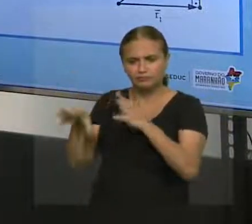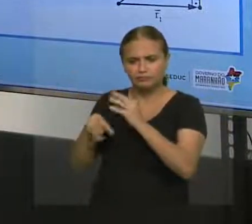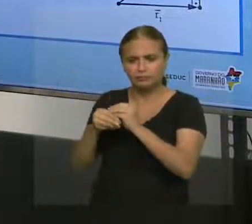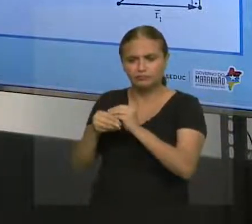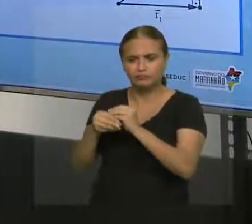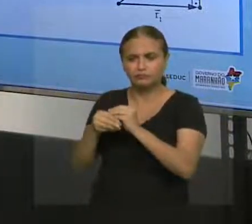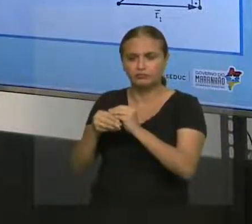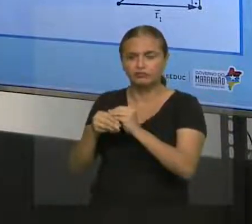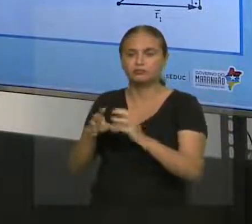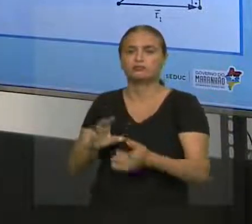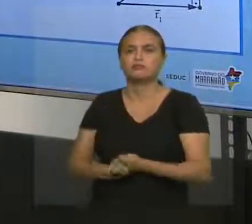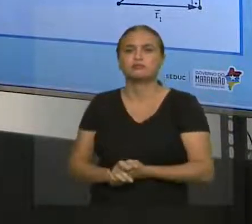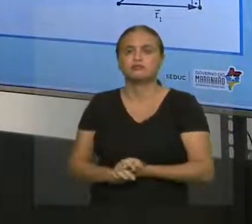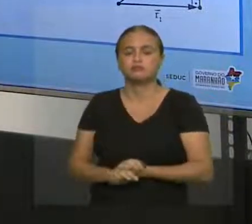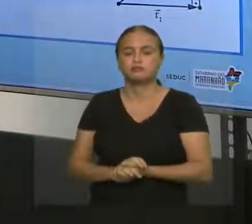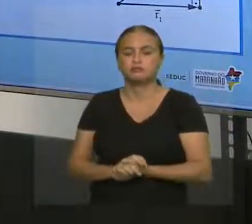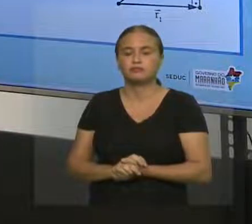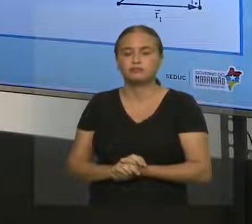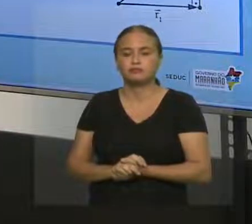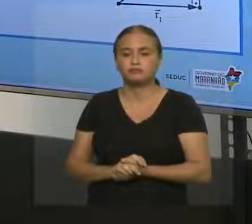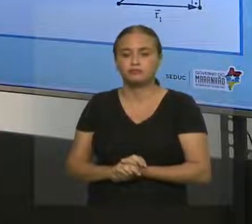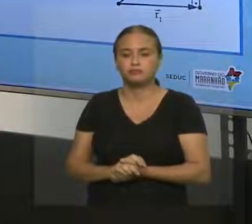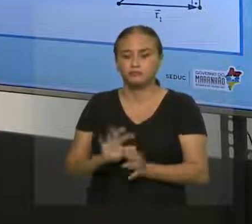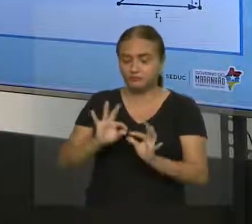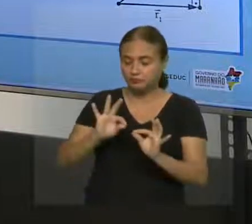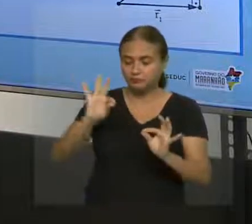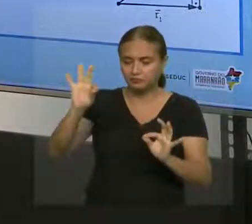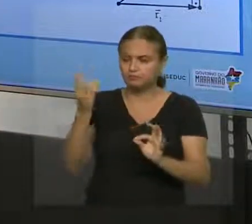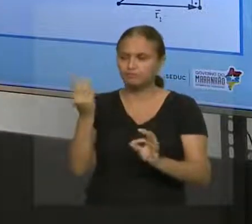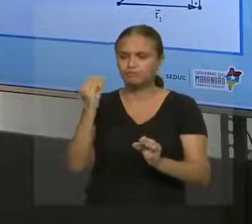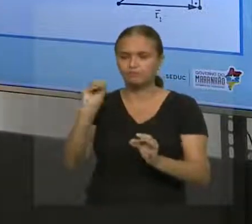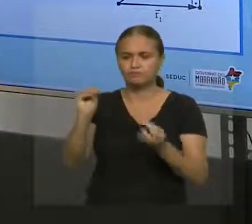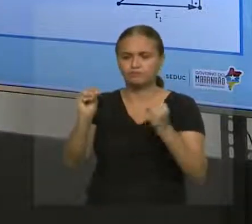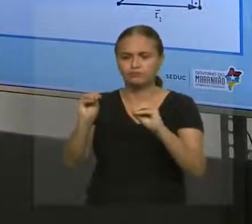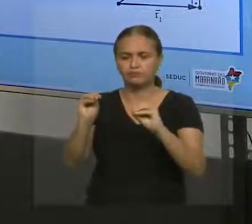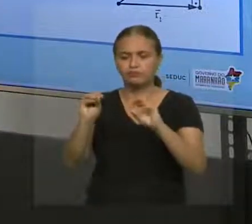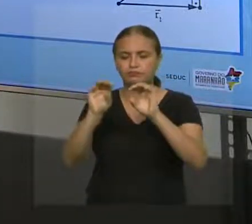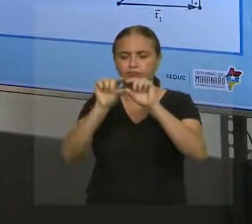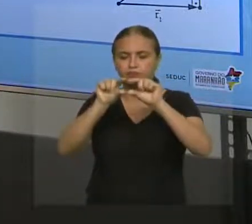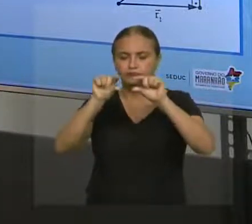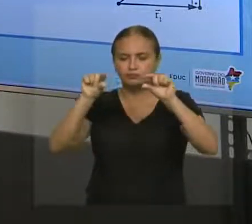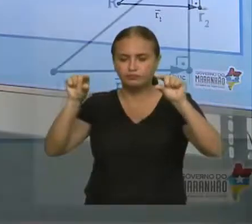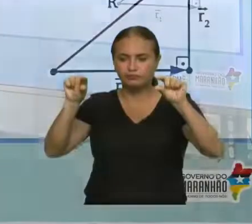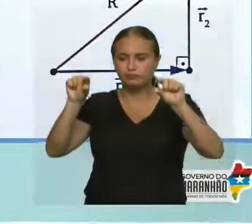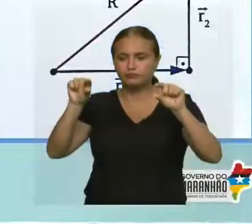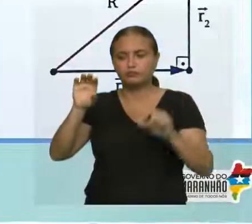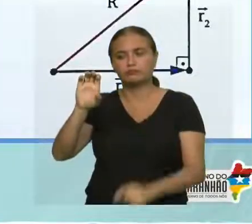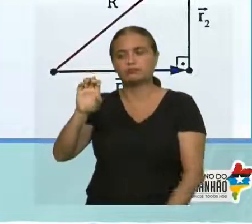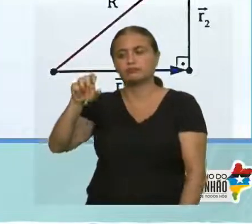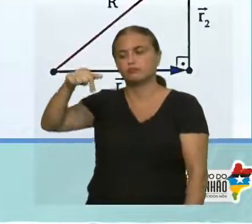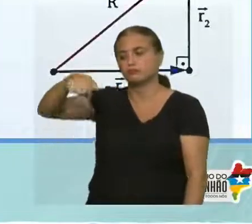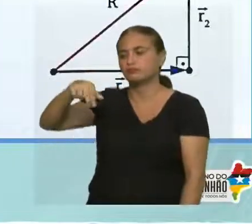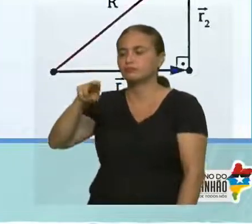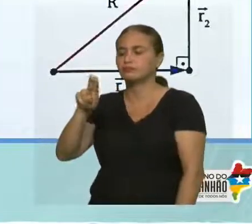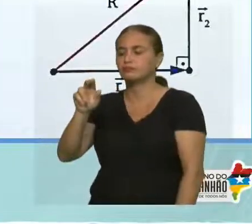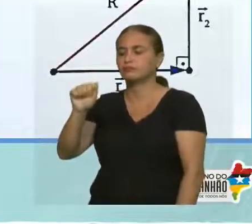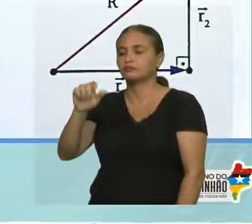vocês, mas isso aqui não vai importar, não. Importa esse cara aqui, ó. Jogou na equação, a equação, regra do paralograma,